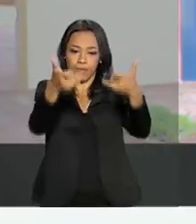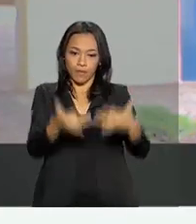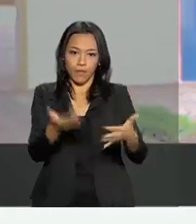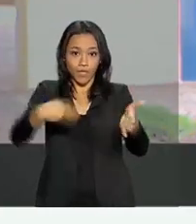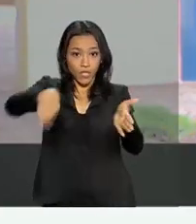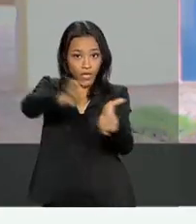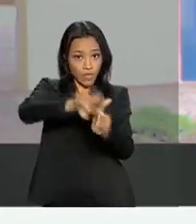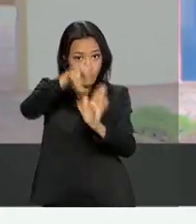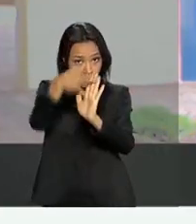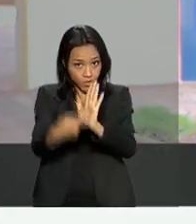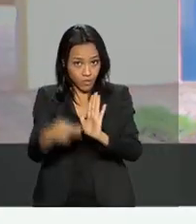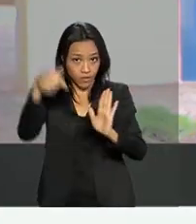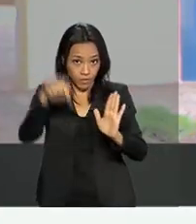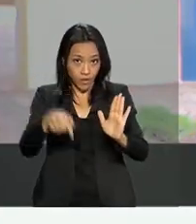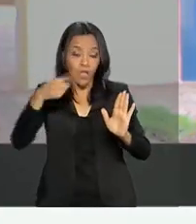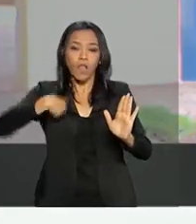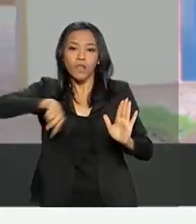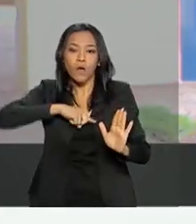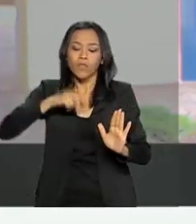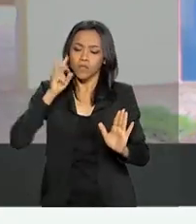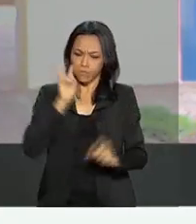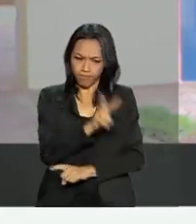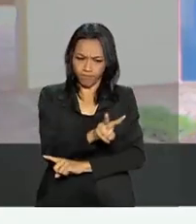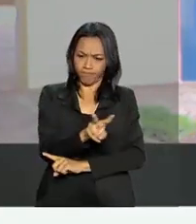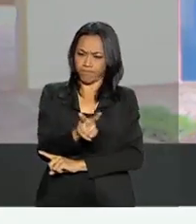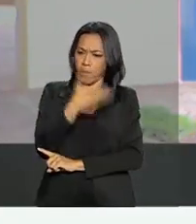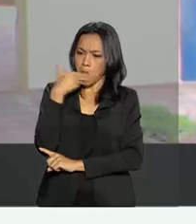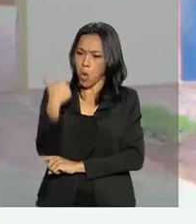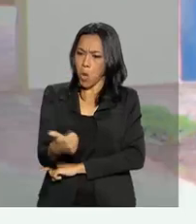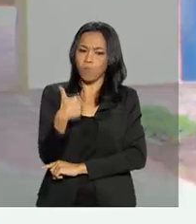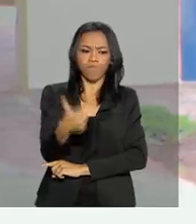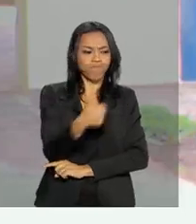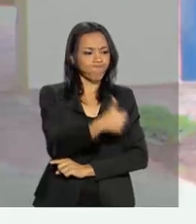nós temos assistido a melhoria de produtividade.